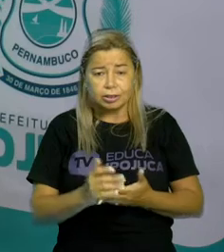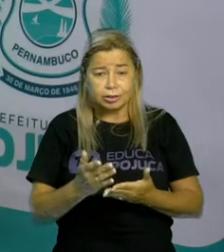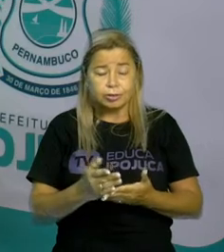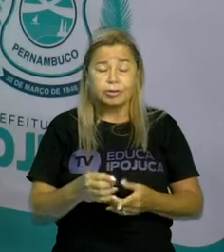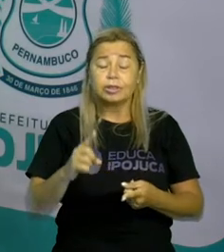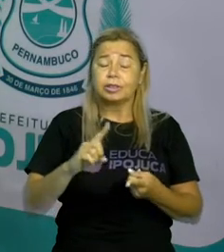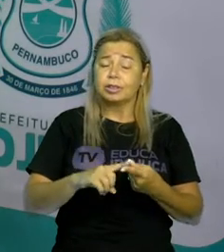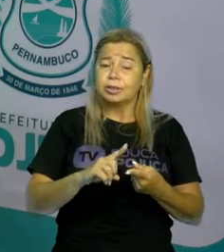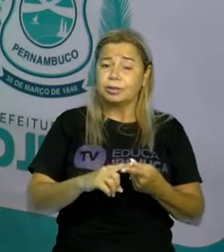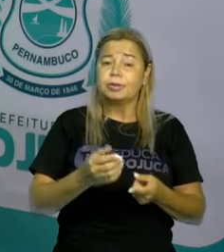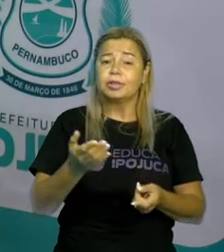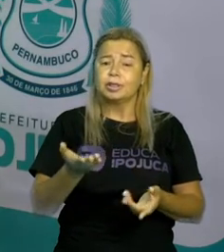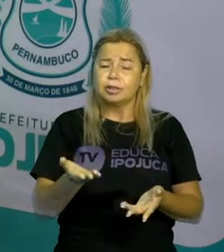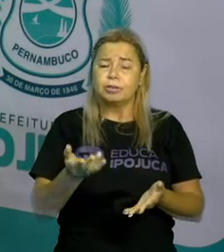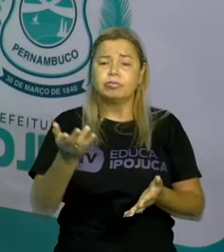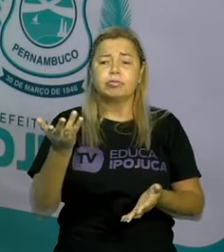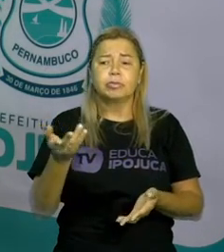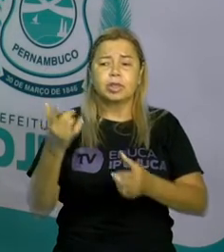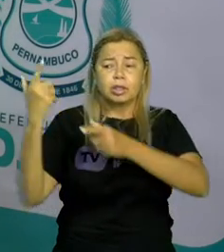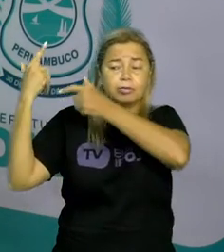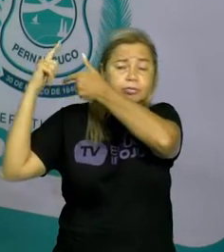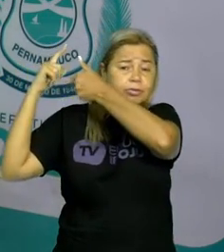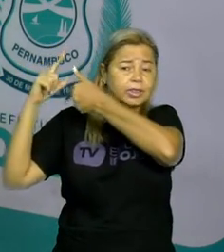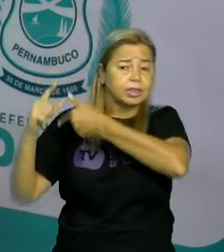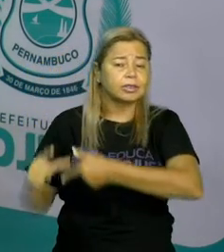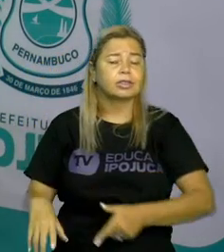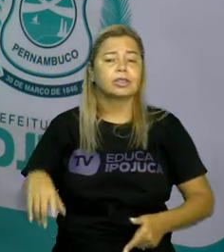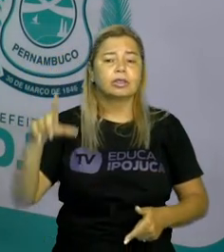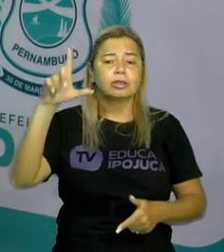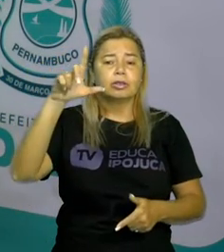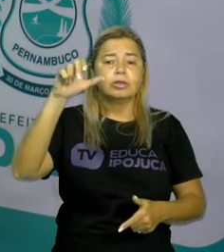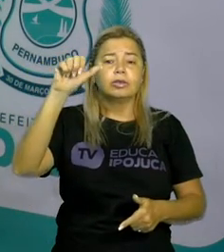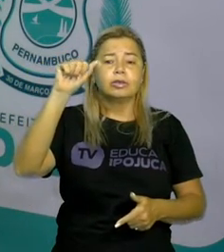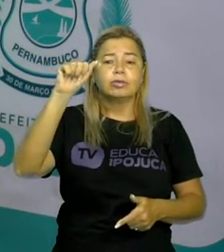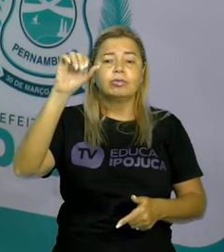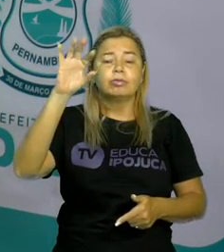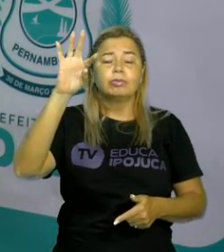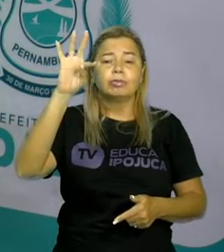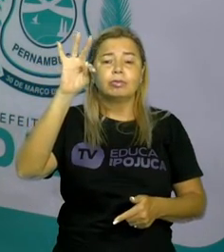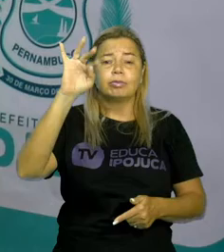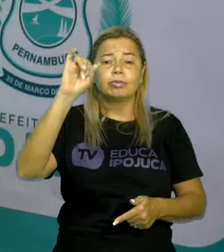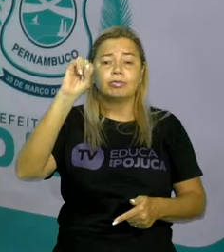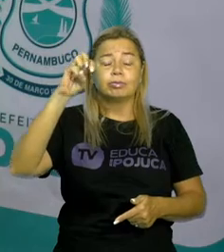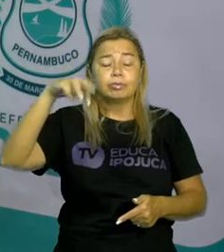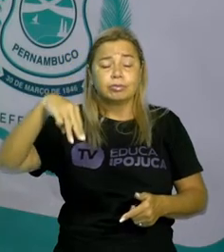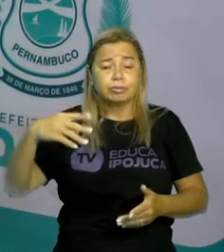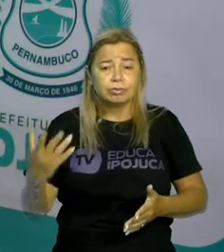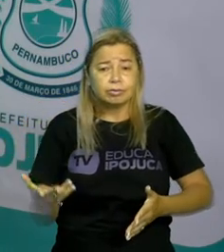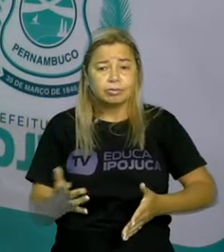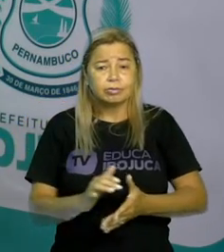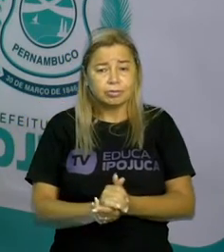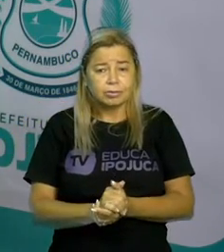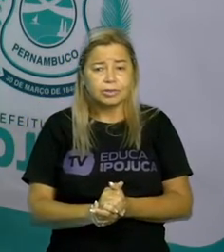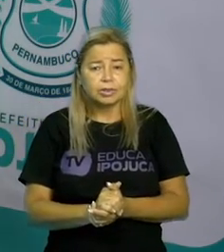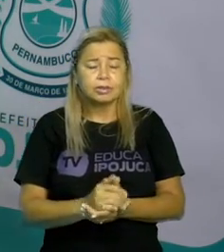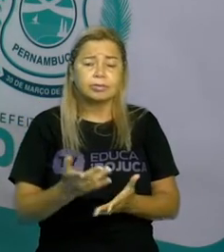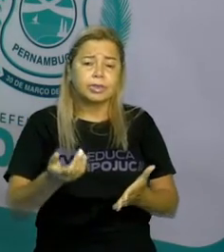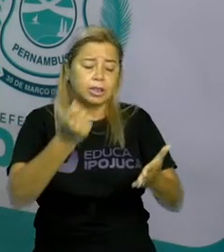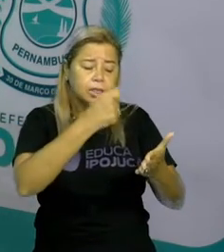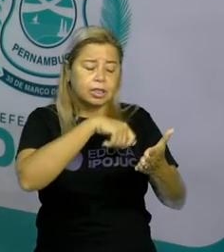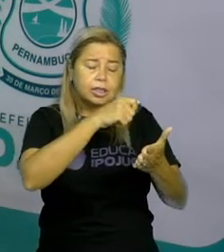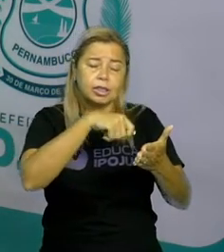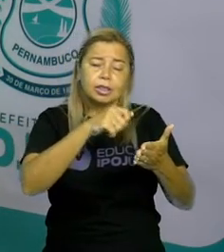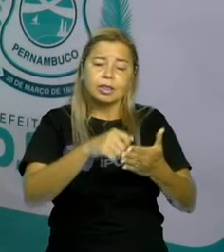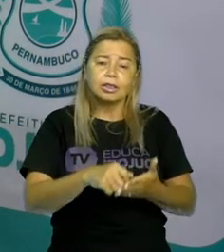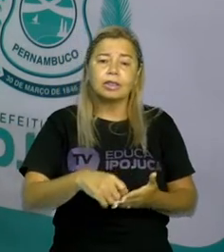vem do latim. É o latim Iactus ou Jactus. Mas também foi escrito com